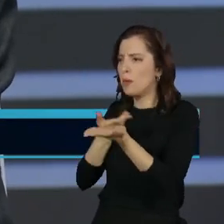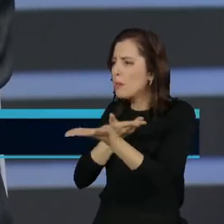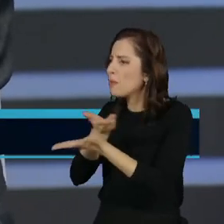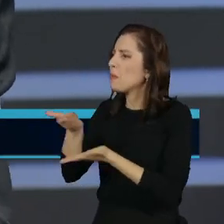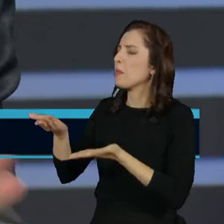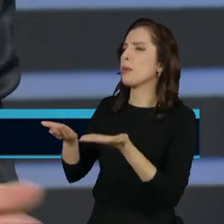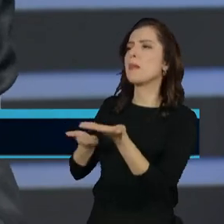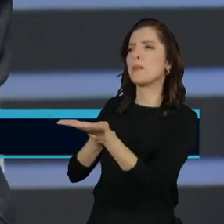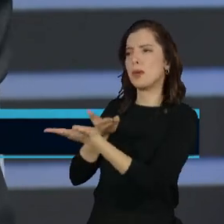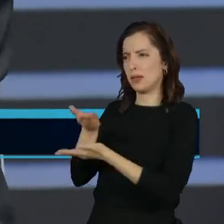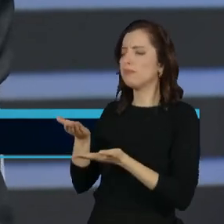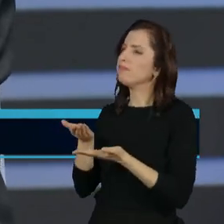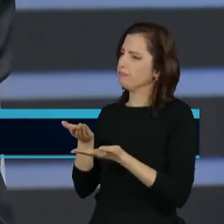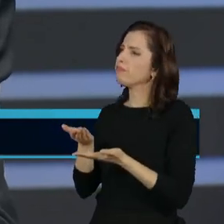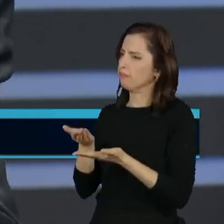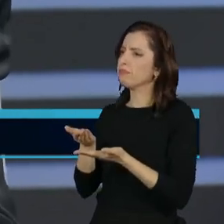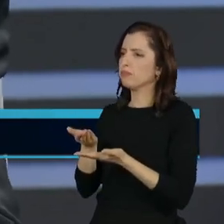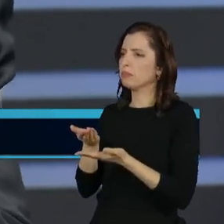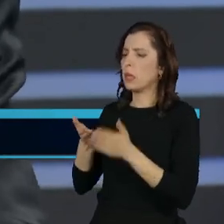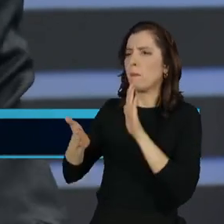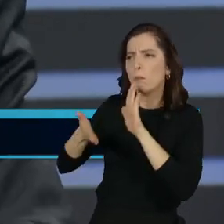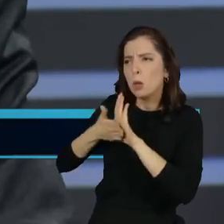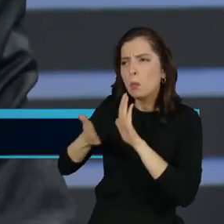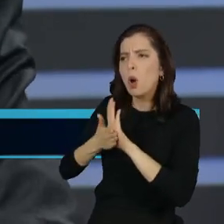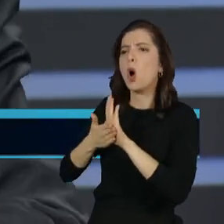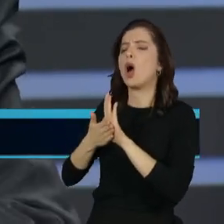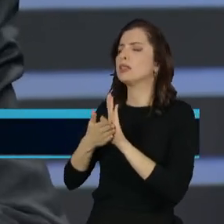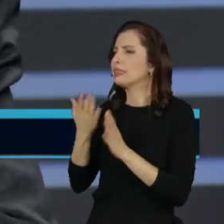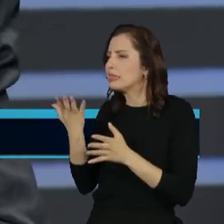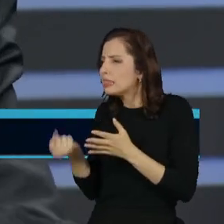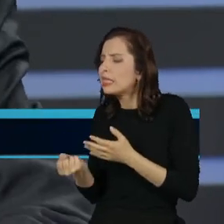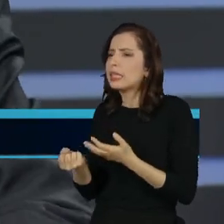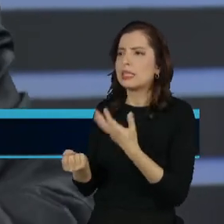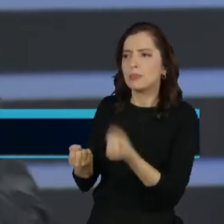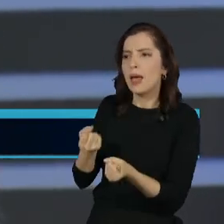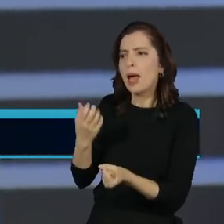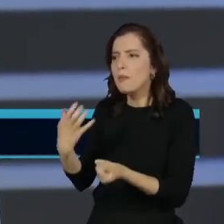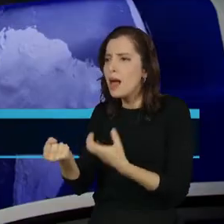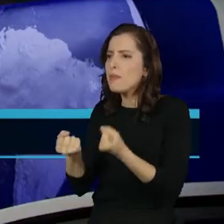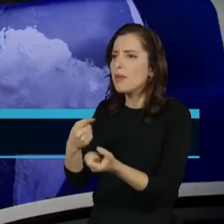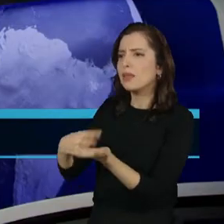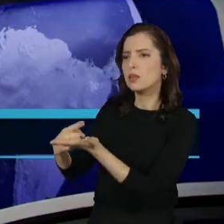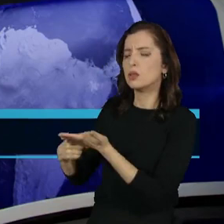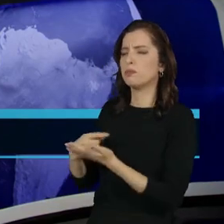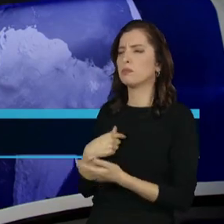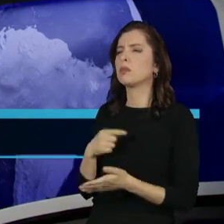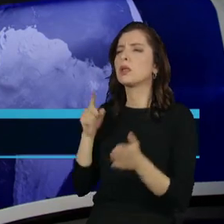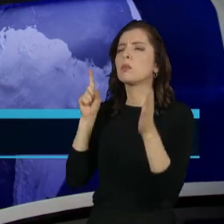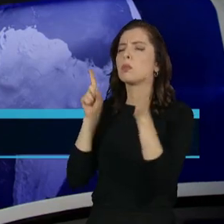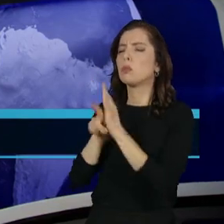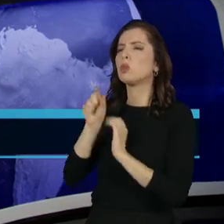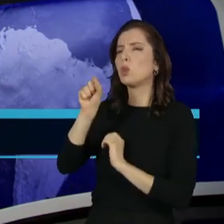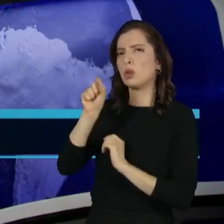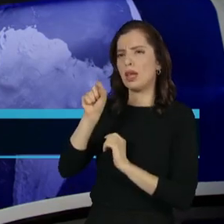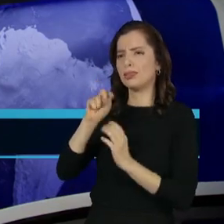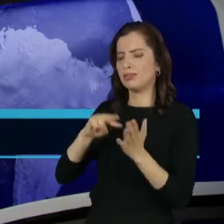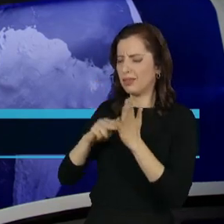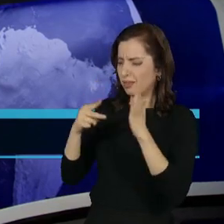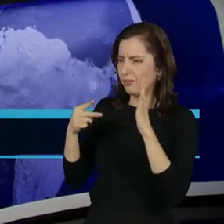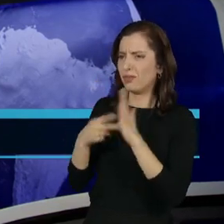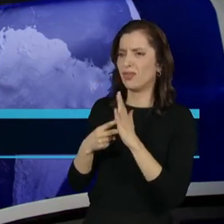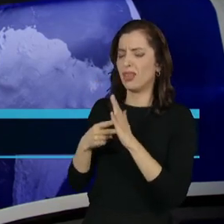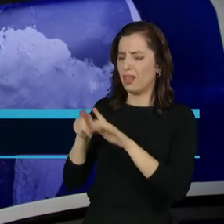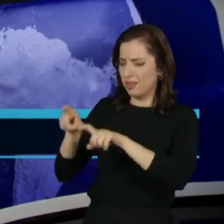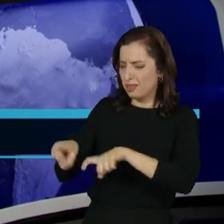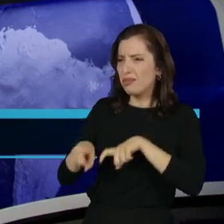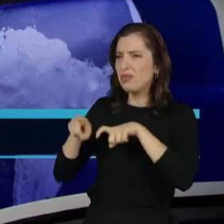aberto a todas as propostas. Eu queria perguntar para o professor, professora, o que é desonerar o agronegócio? Tirar, no final das